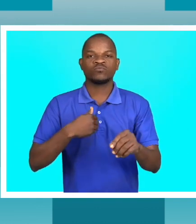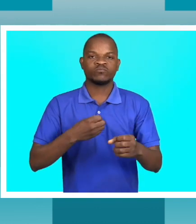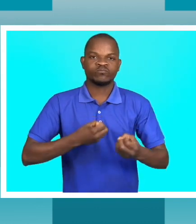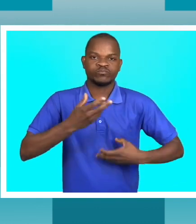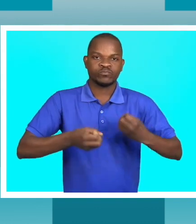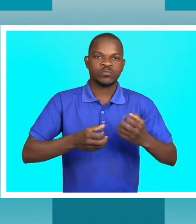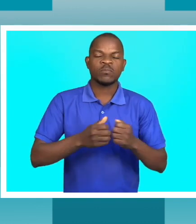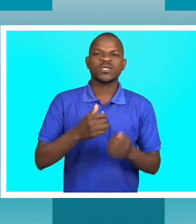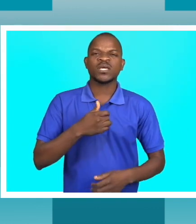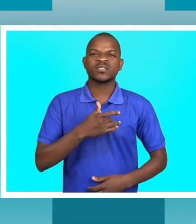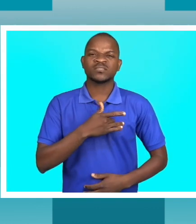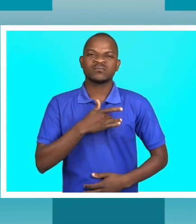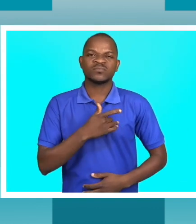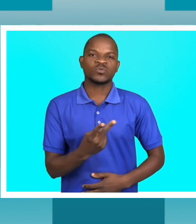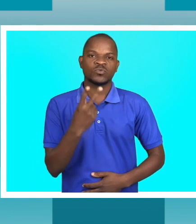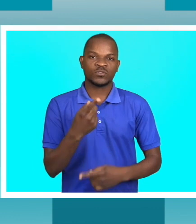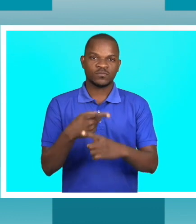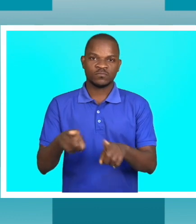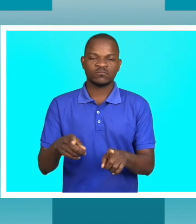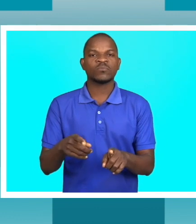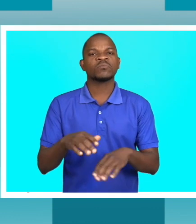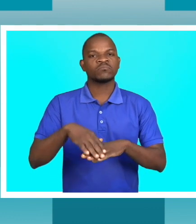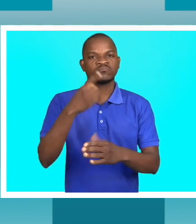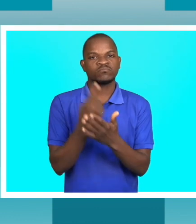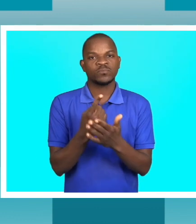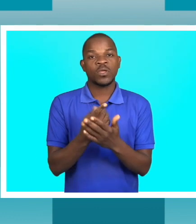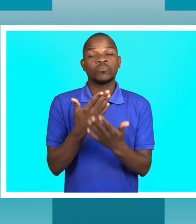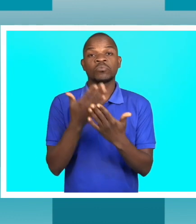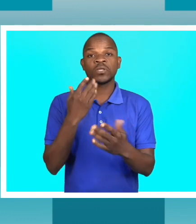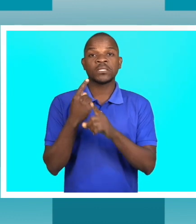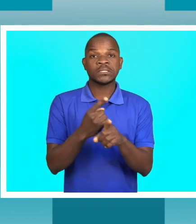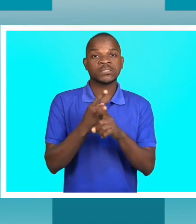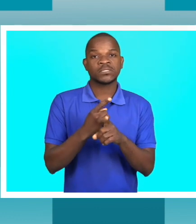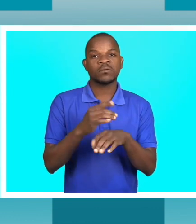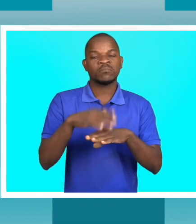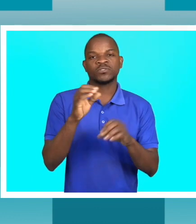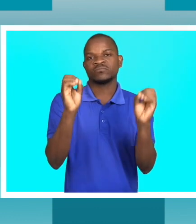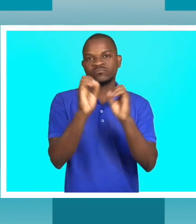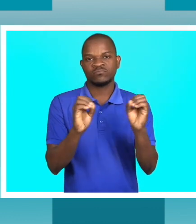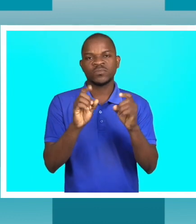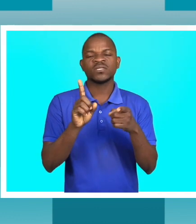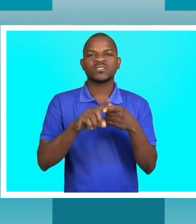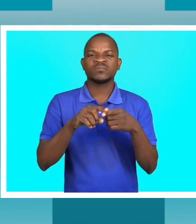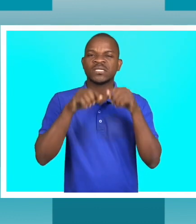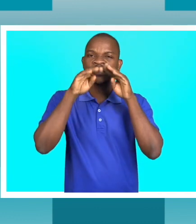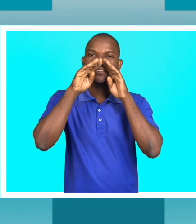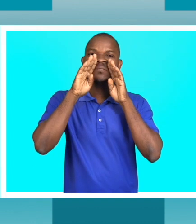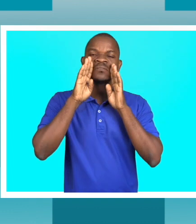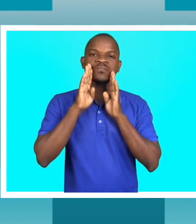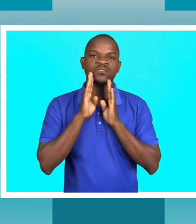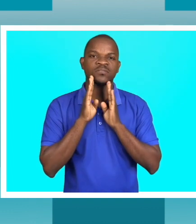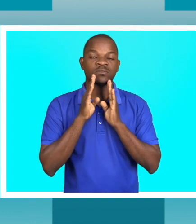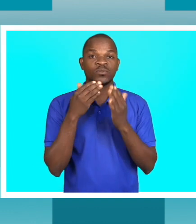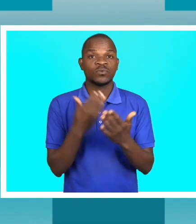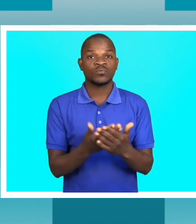duas sensações diferentes. Foi muito bom, porque são poucas vezes que tenho estado nesse momento. Mas também é um pouco triste, porque